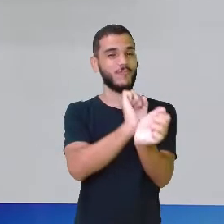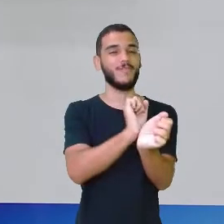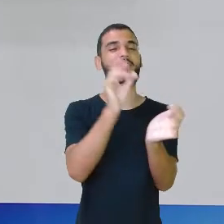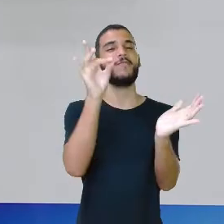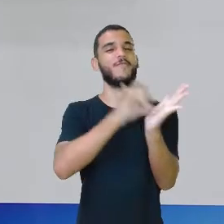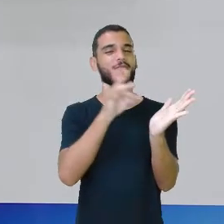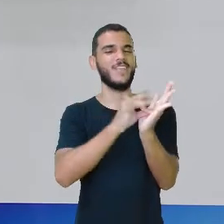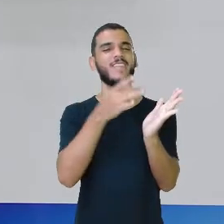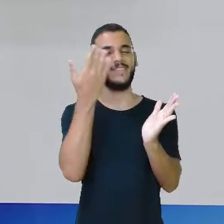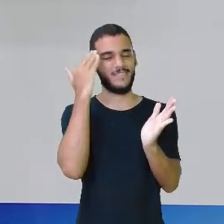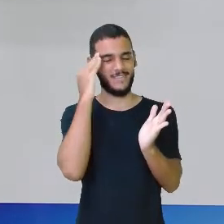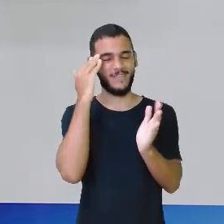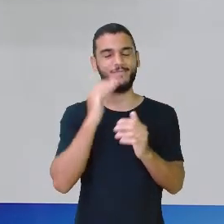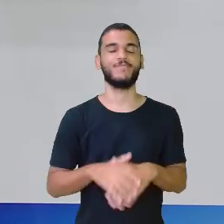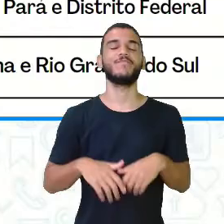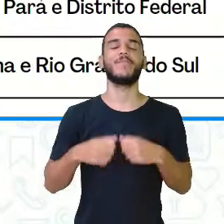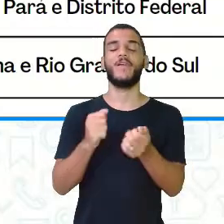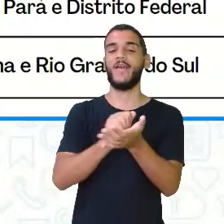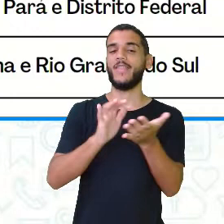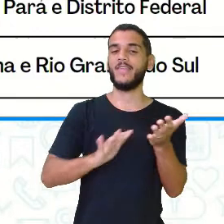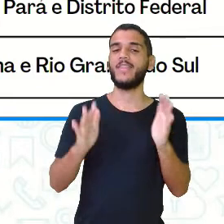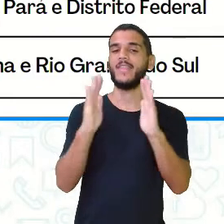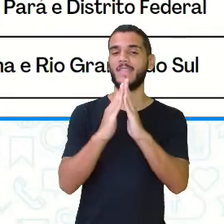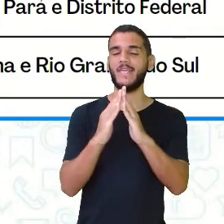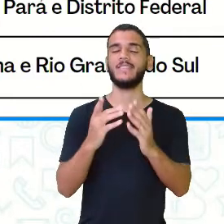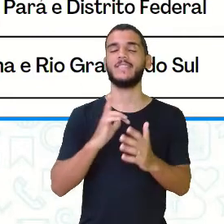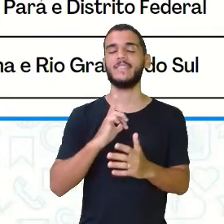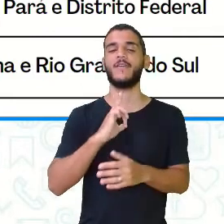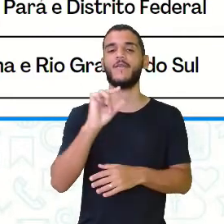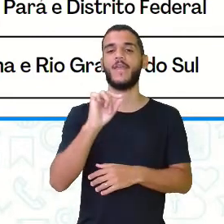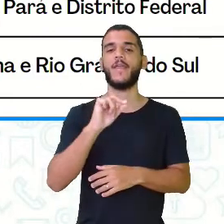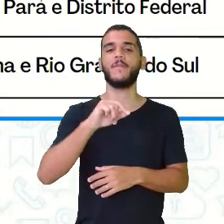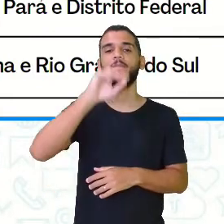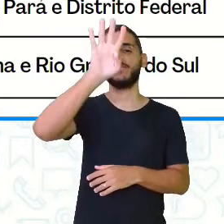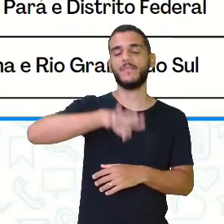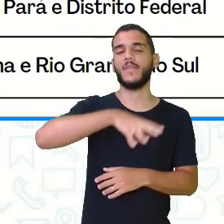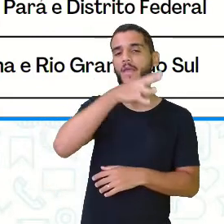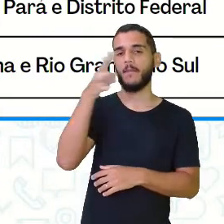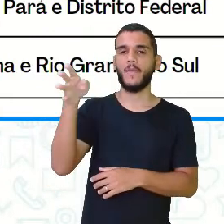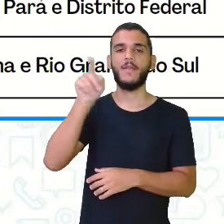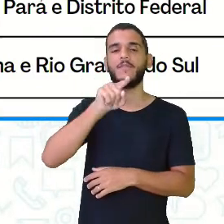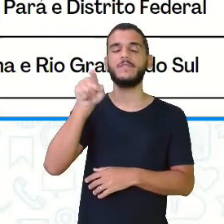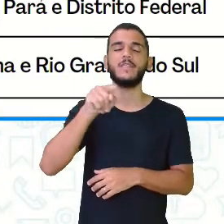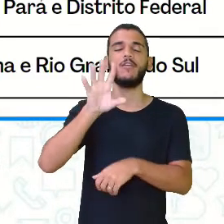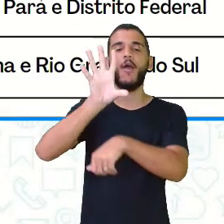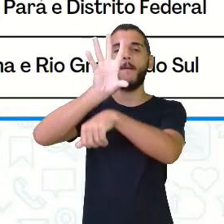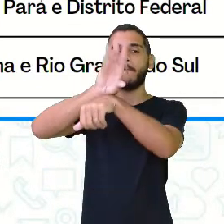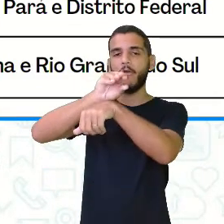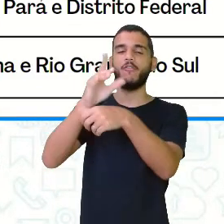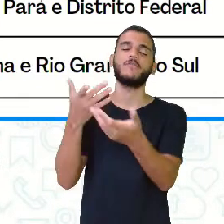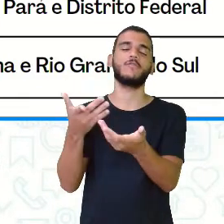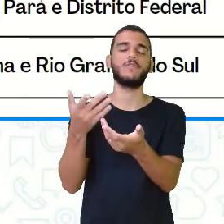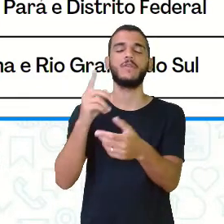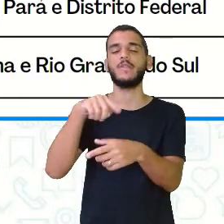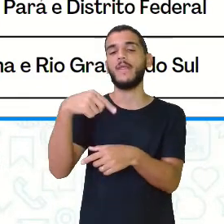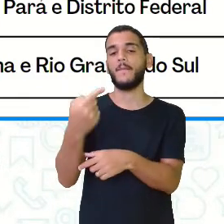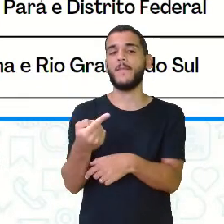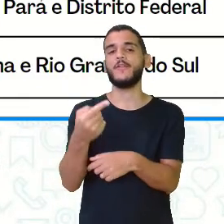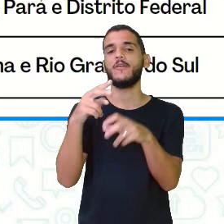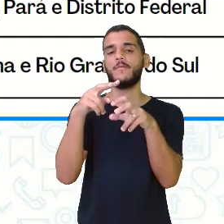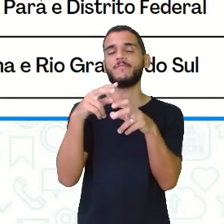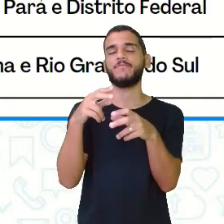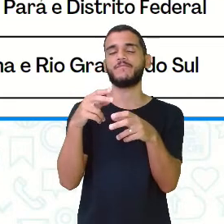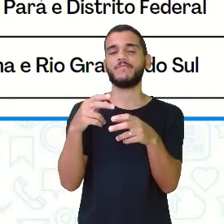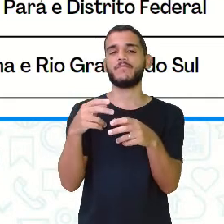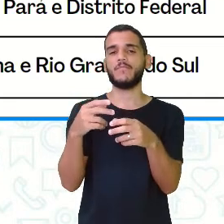olha só. Tarefinha de casa para vocês hoje. Eu trouxe aqui uma tabelinha que eu quero que vocês printem aí, depois de uma olhada com carinho, que eu falo